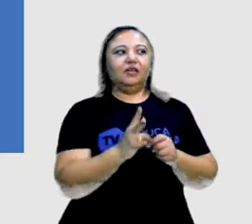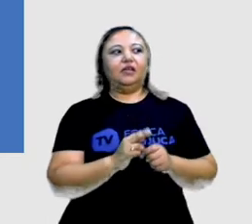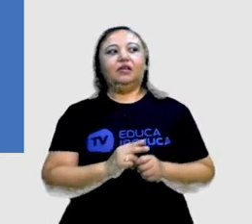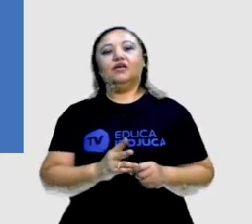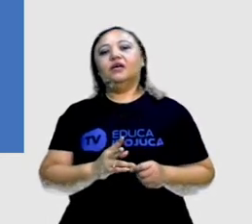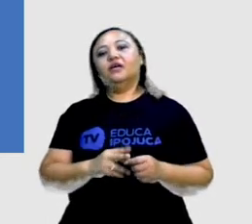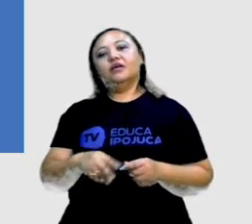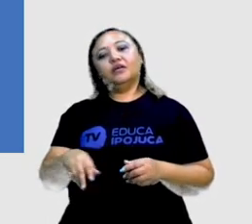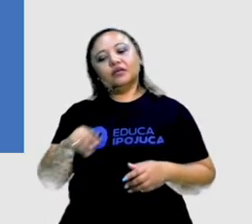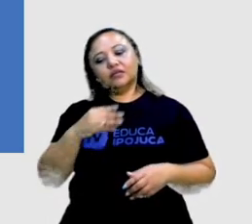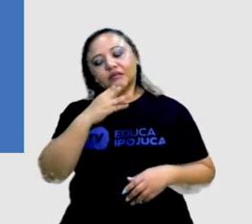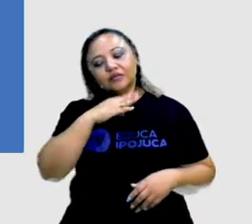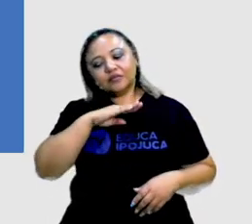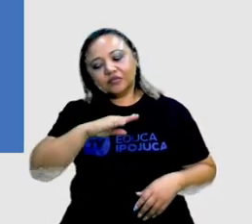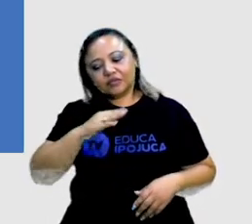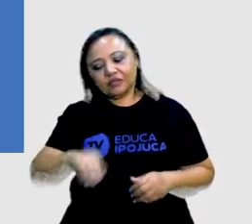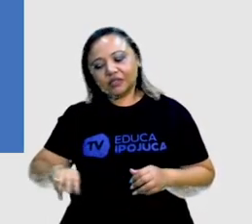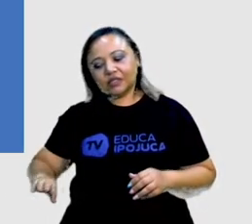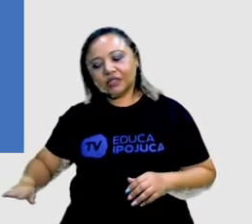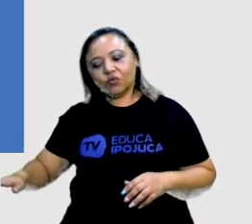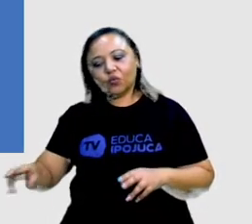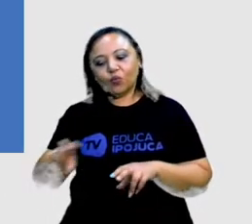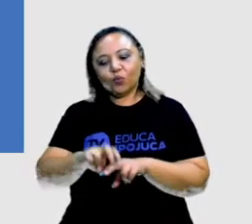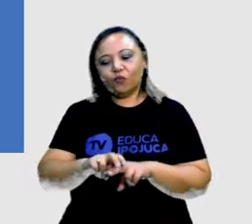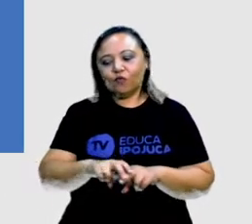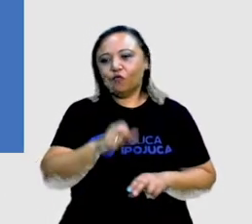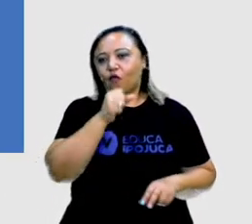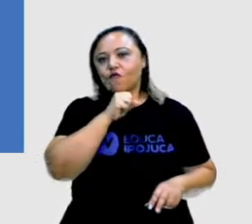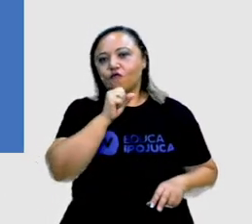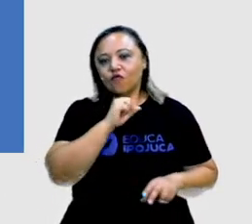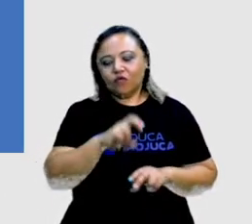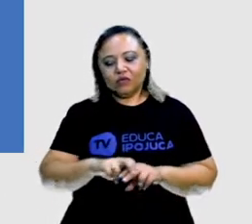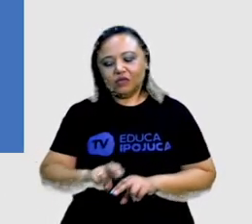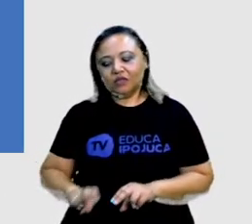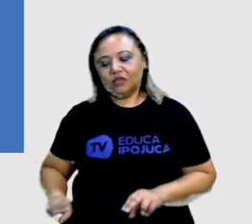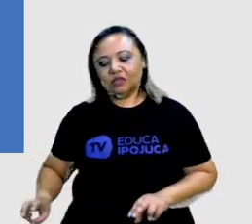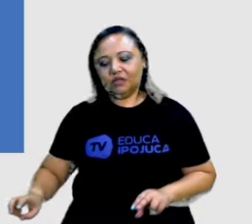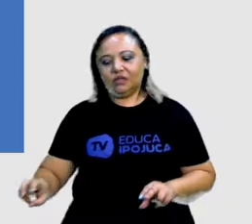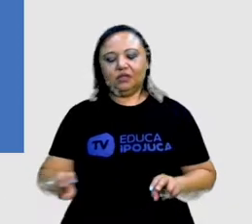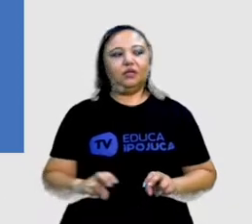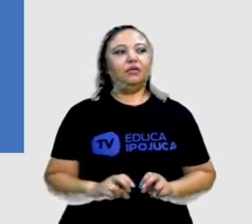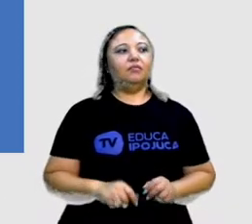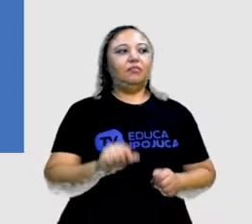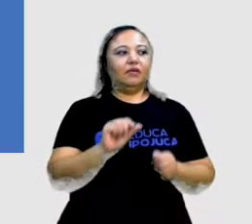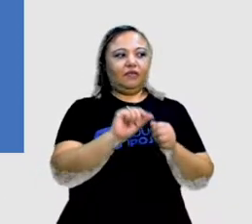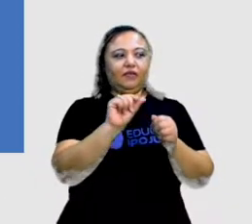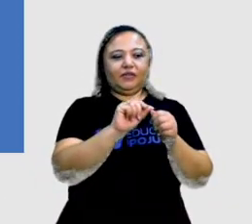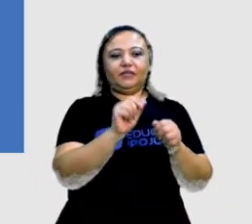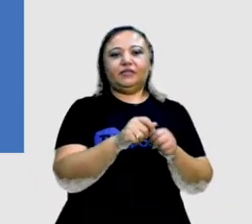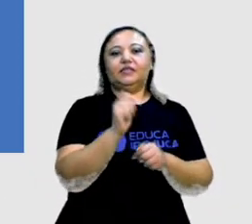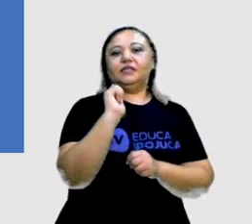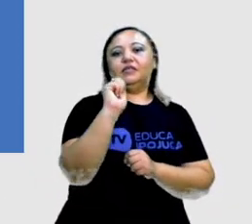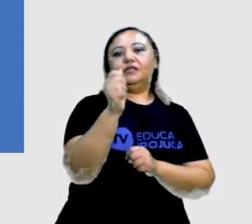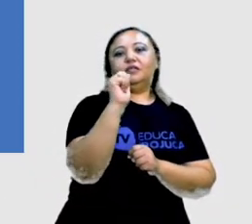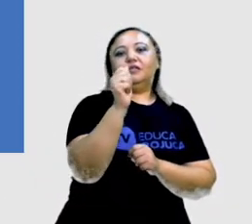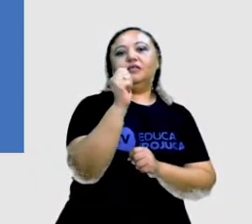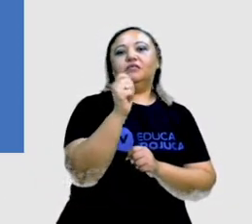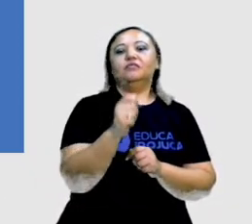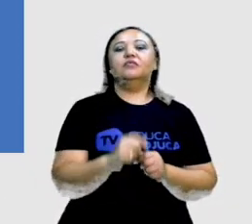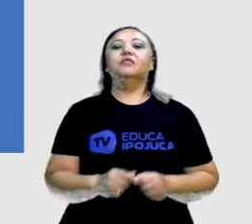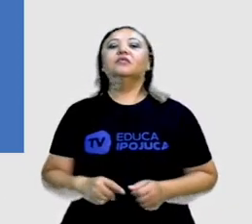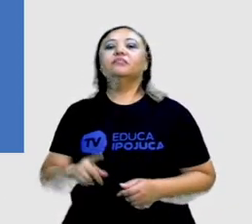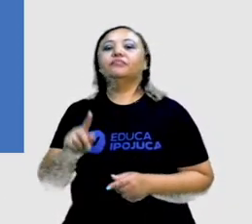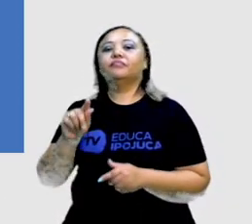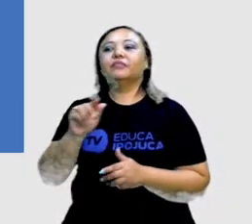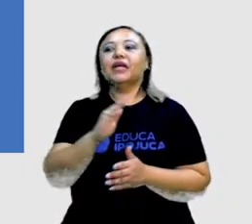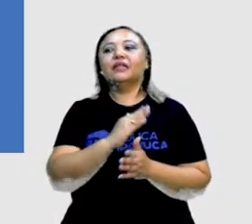seus trinetos para confeccionar as pipas. Sentados lá na garagem, ficaram a tarde toda fazendo uma